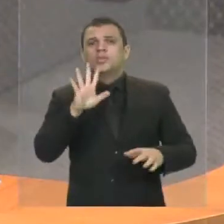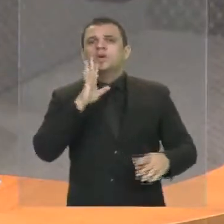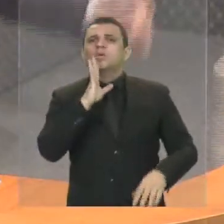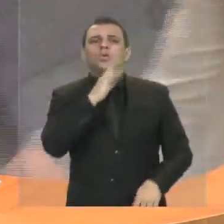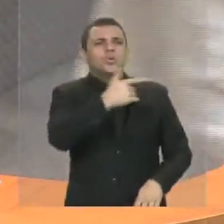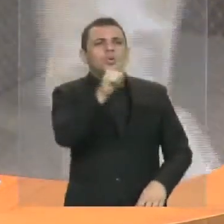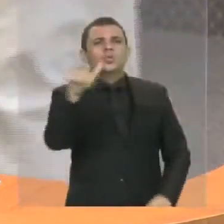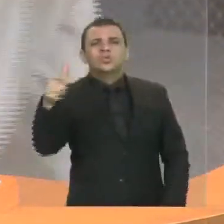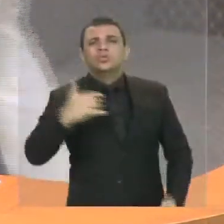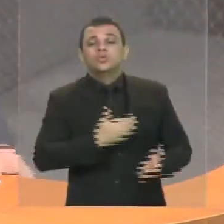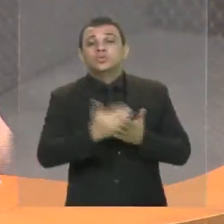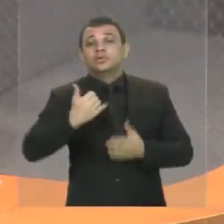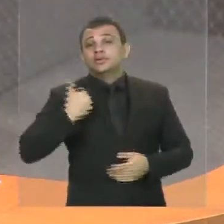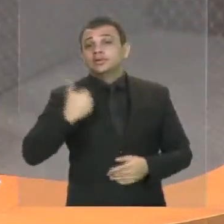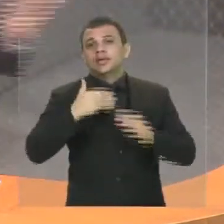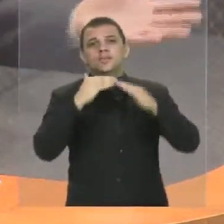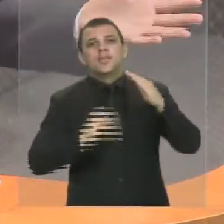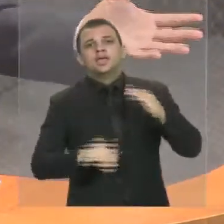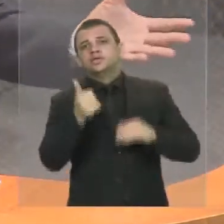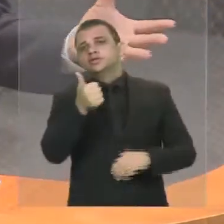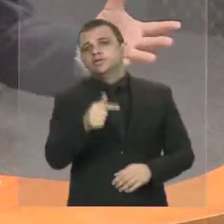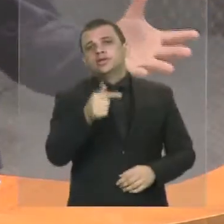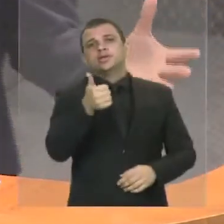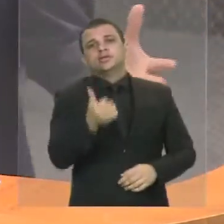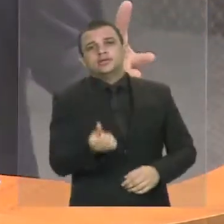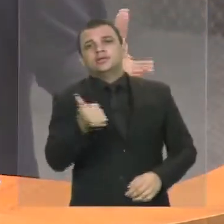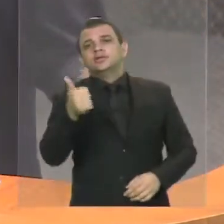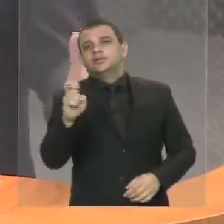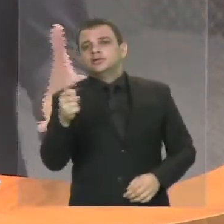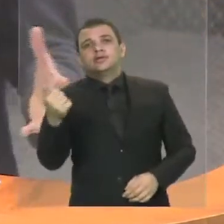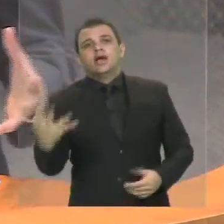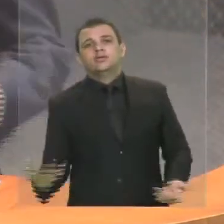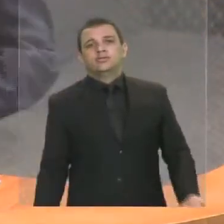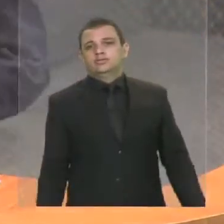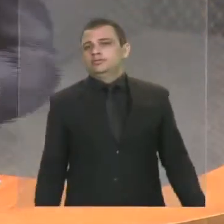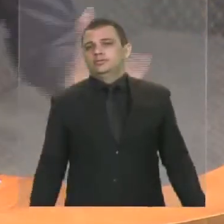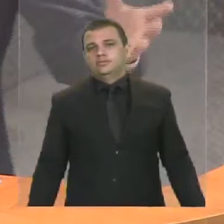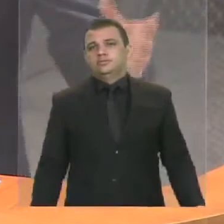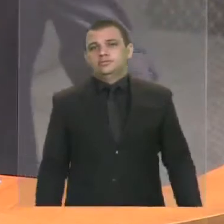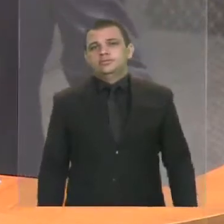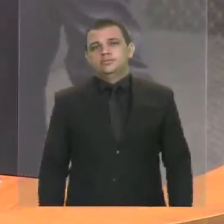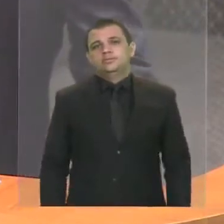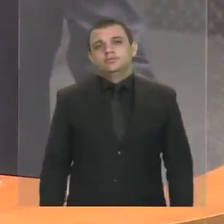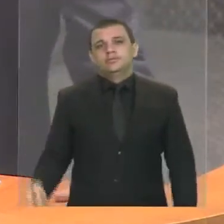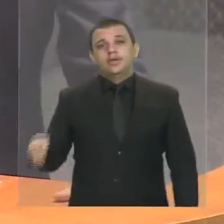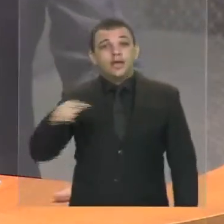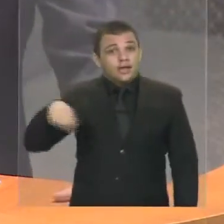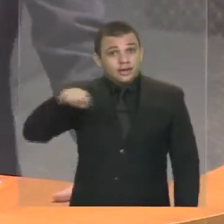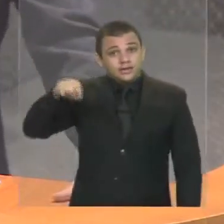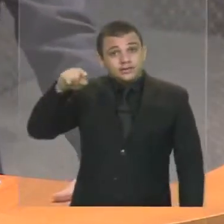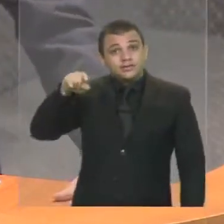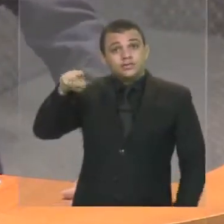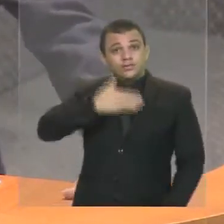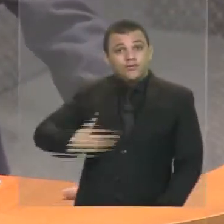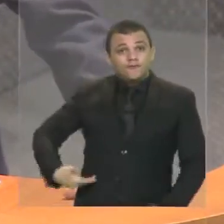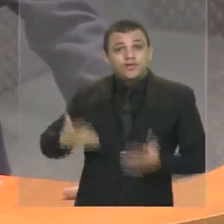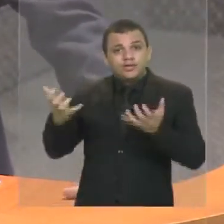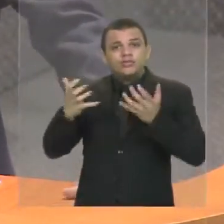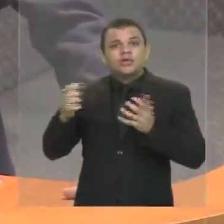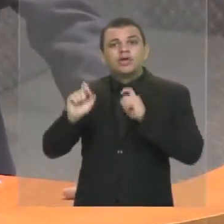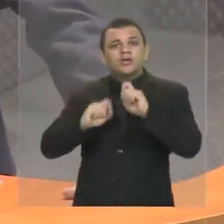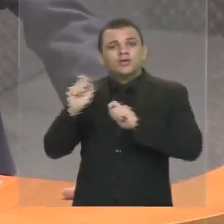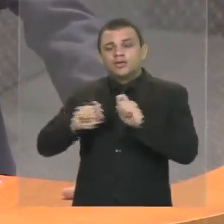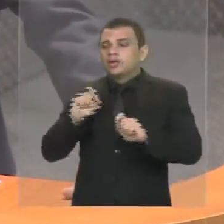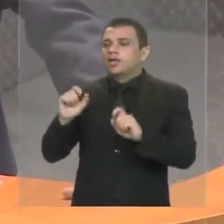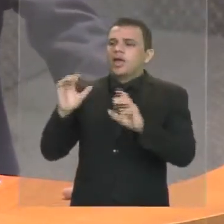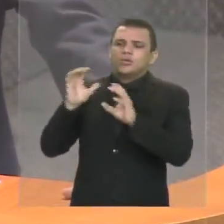14, e ficam querendo fazer as contas do tempo de aposentadoria como se o Brasil fosse